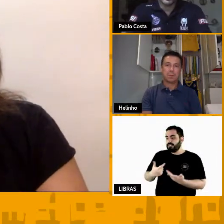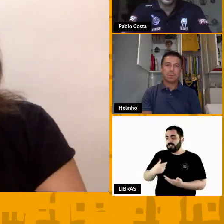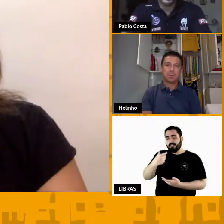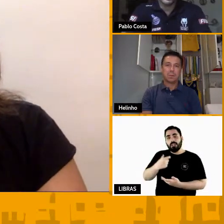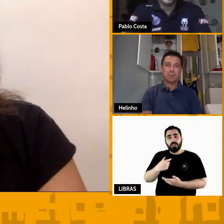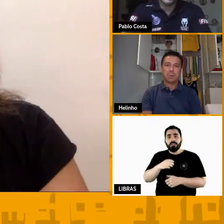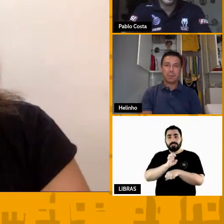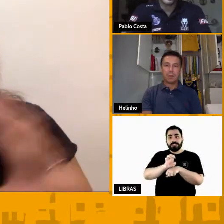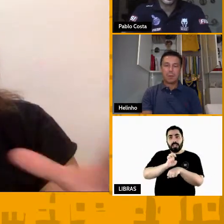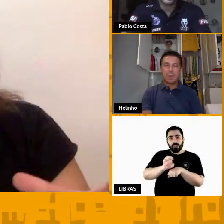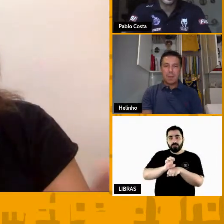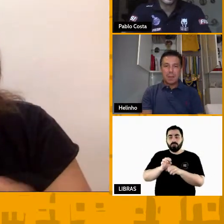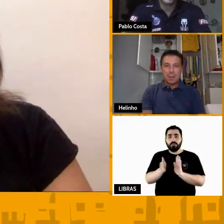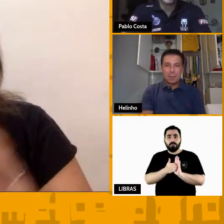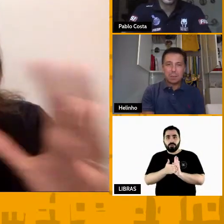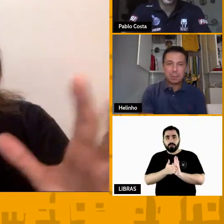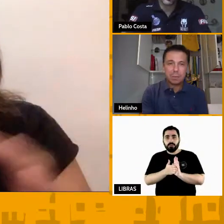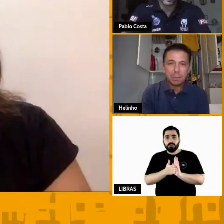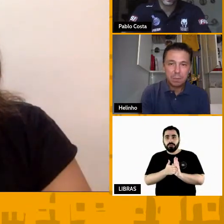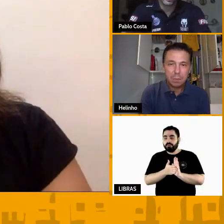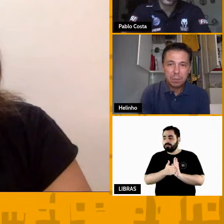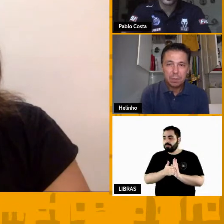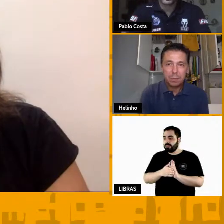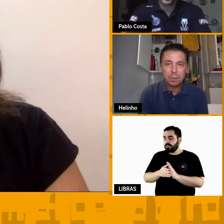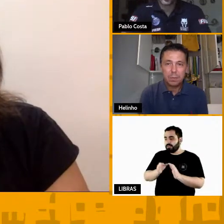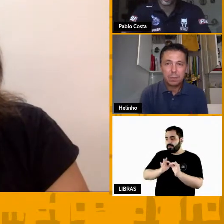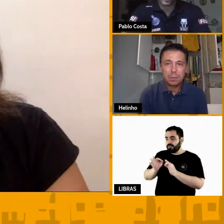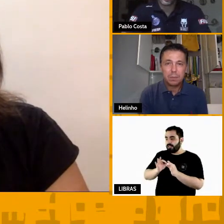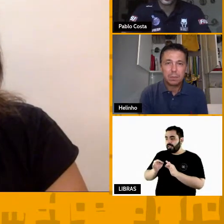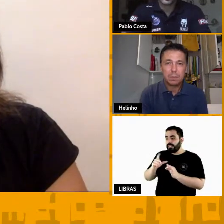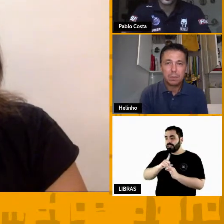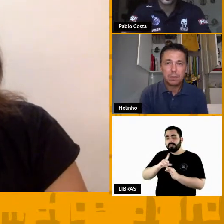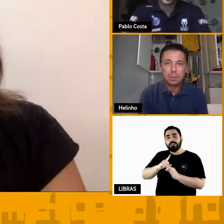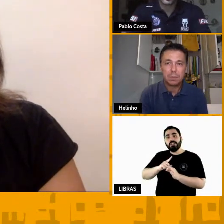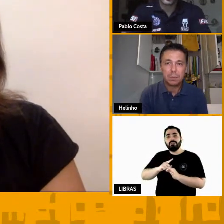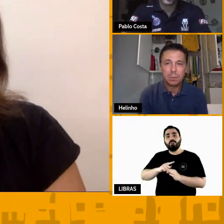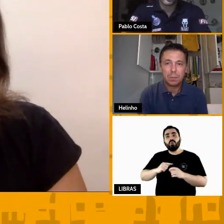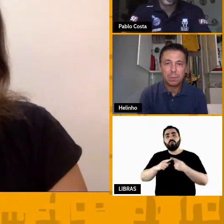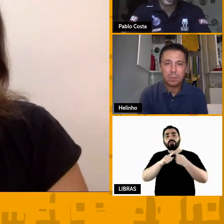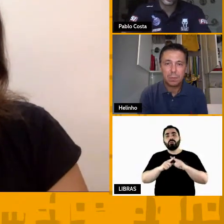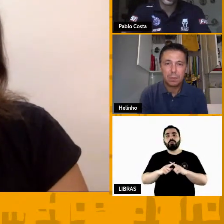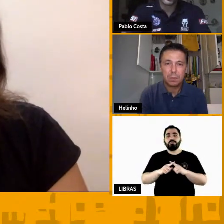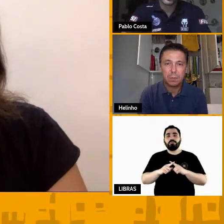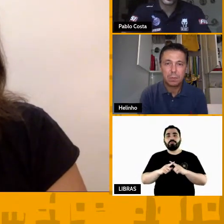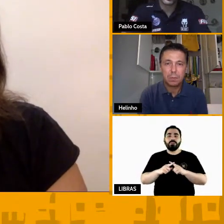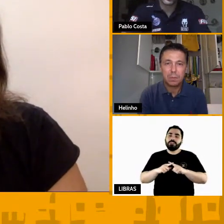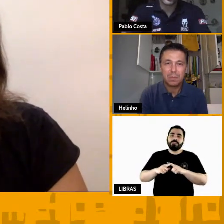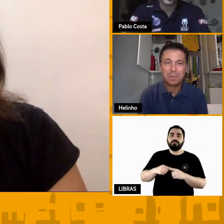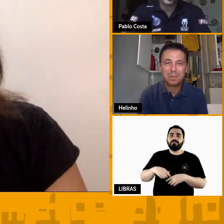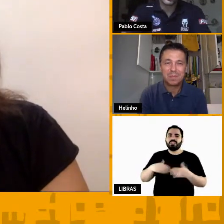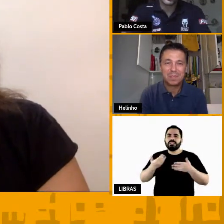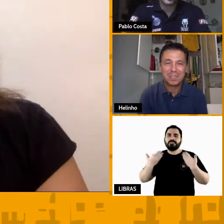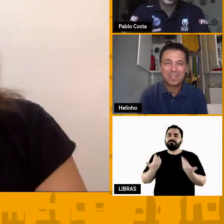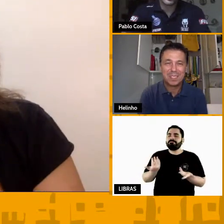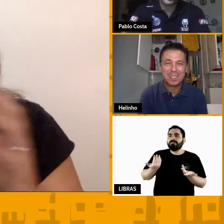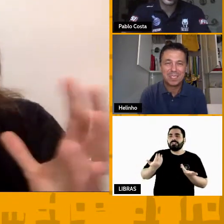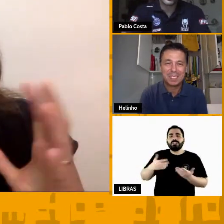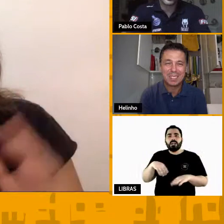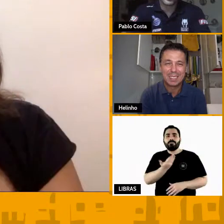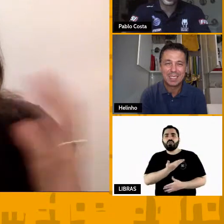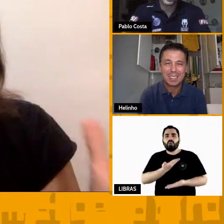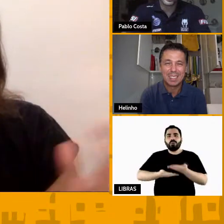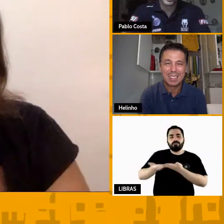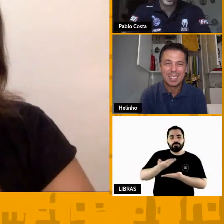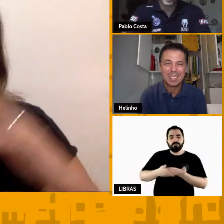uma equipe de meninas de 11 anos e marcamos o amistoso e eu fui fazer isso pela primeira vez na vida. Foi uma tragédia. Foi um horror. Eu